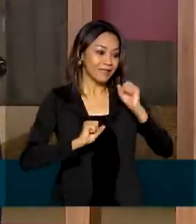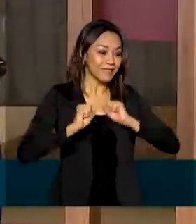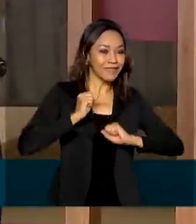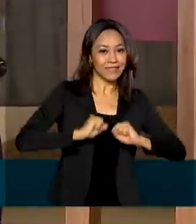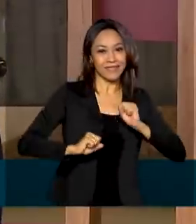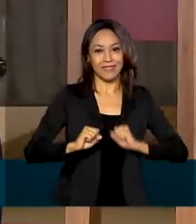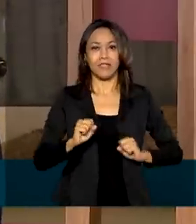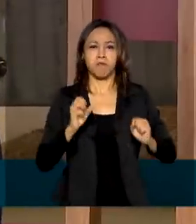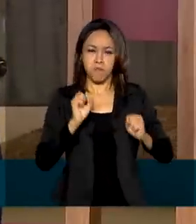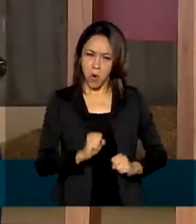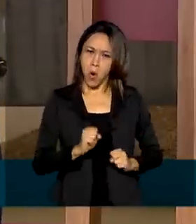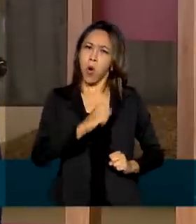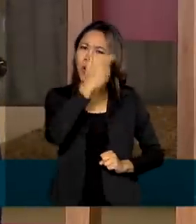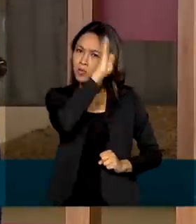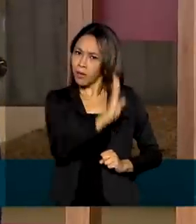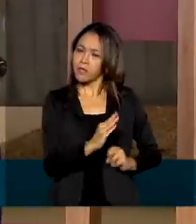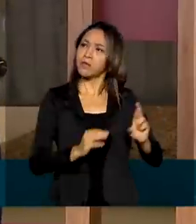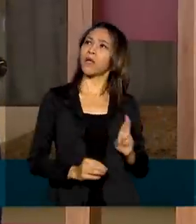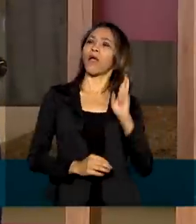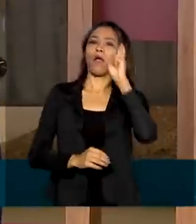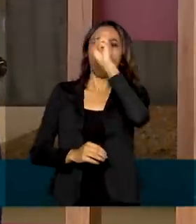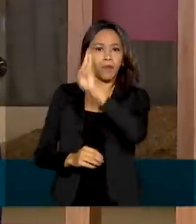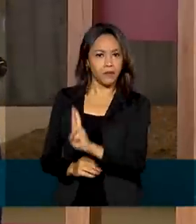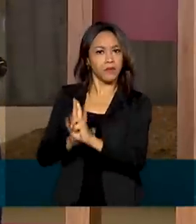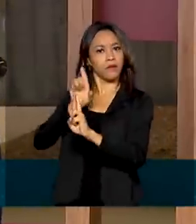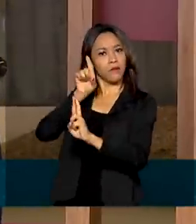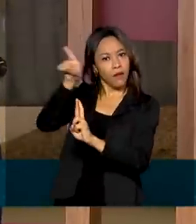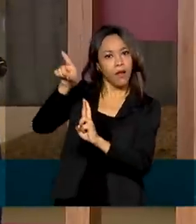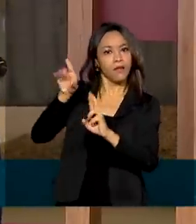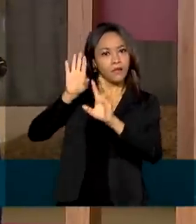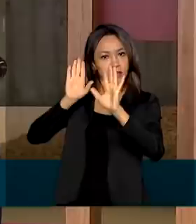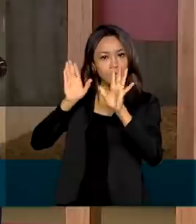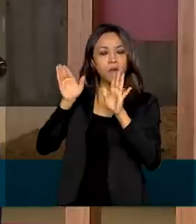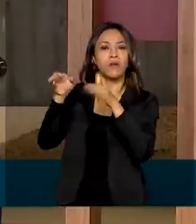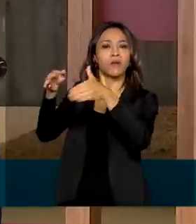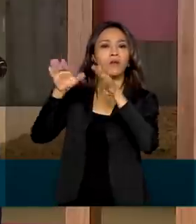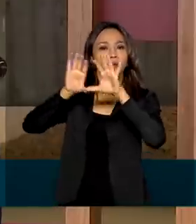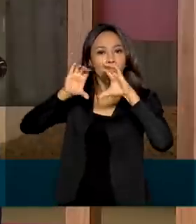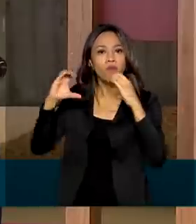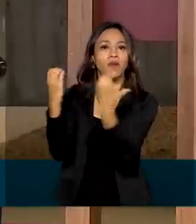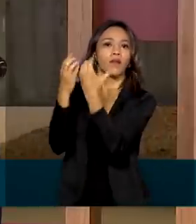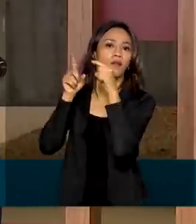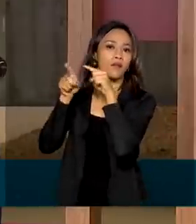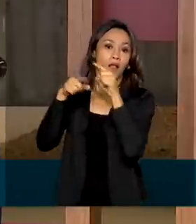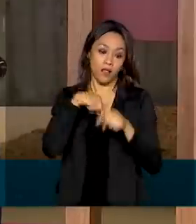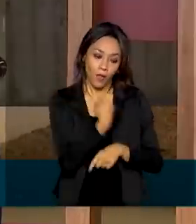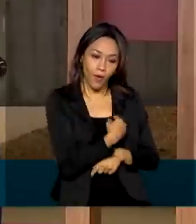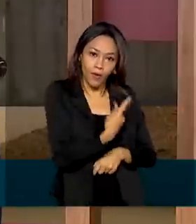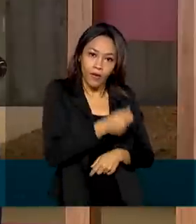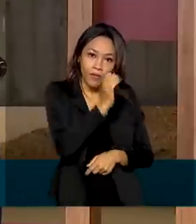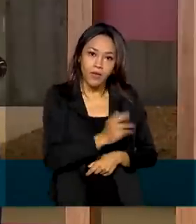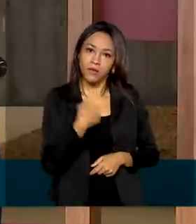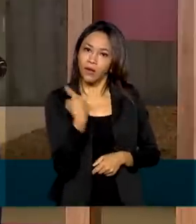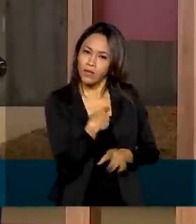o presidente Bolsonaro, e não só representado, mas dar sua contribuição, e nós estamos nos preparando para isso.